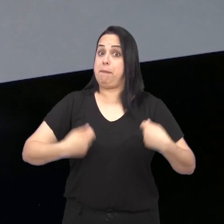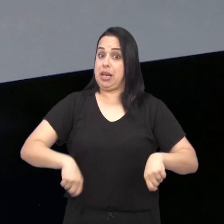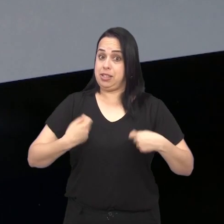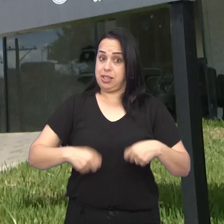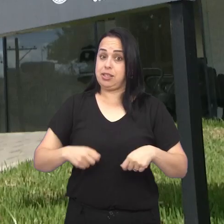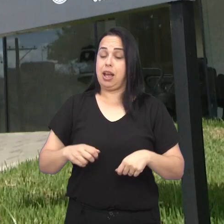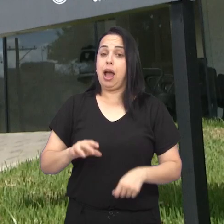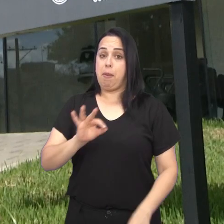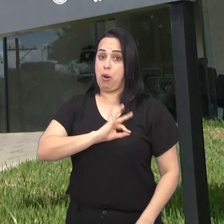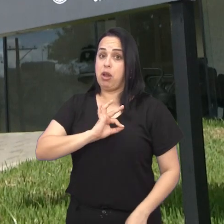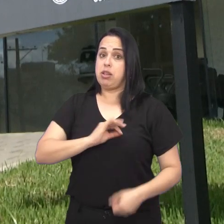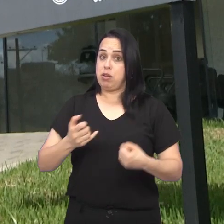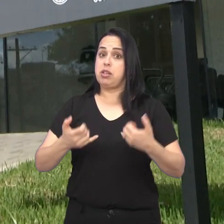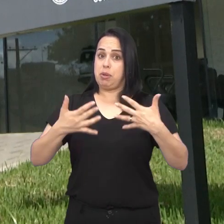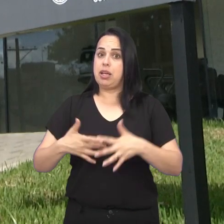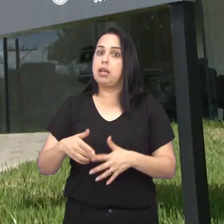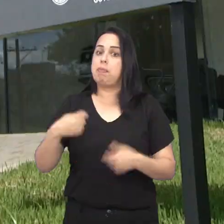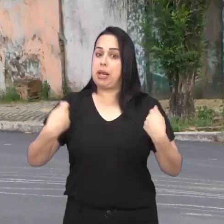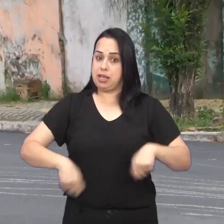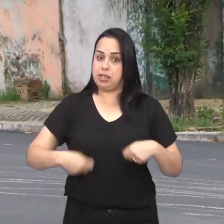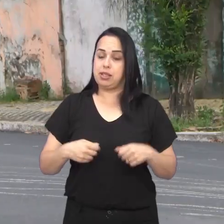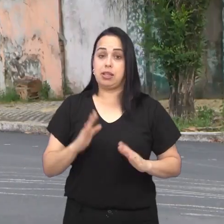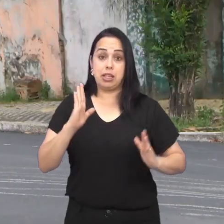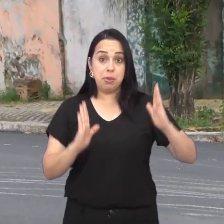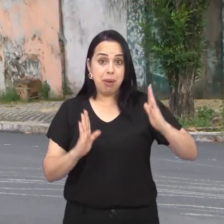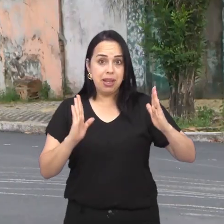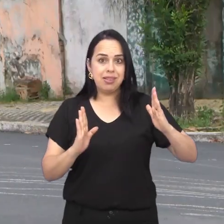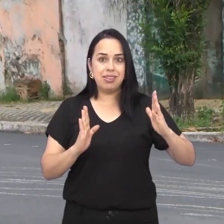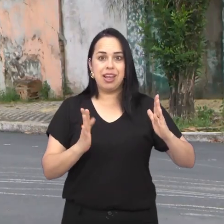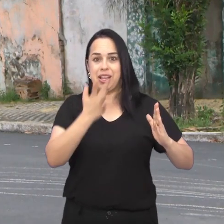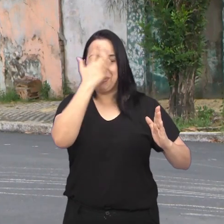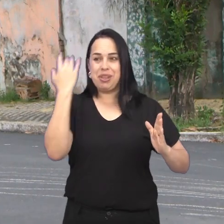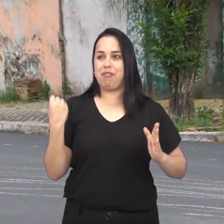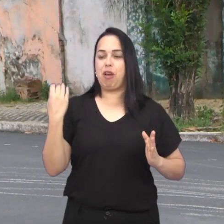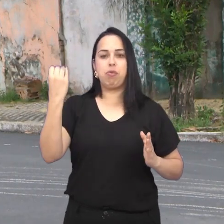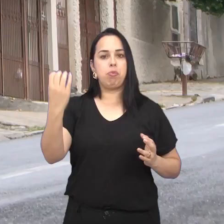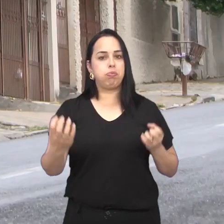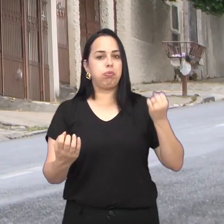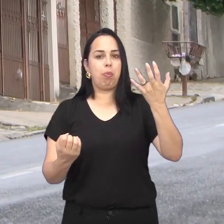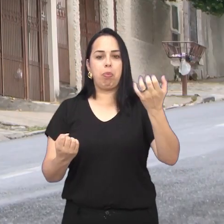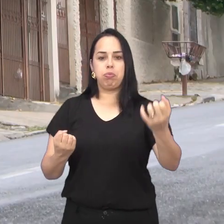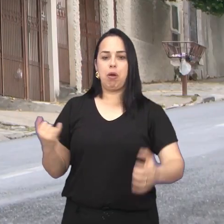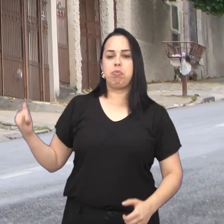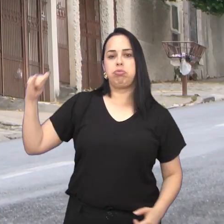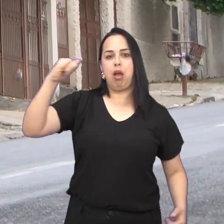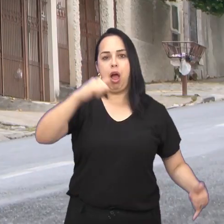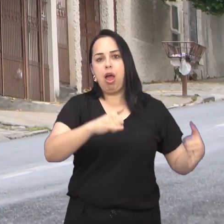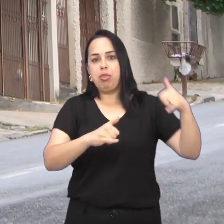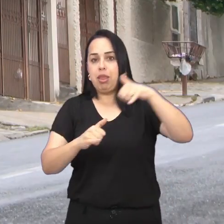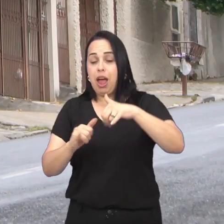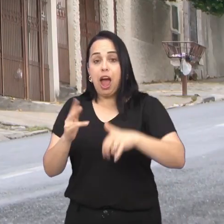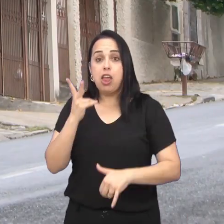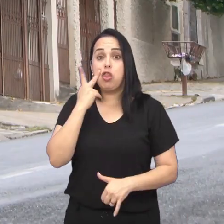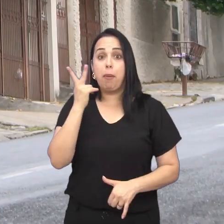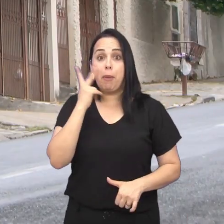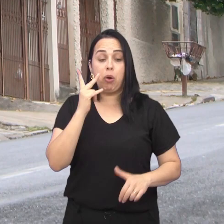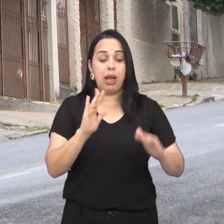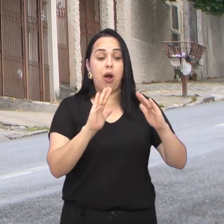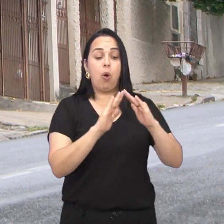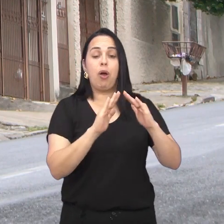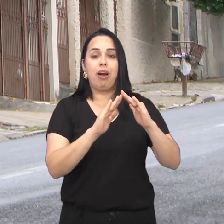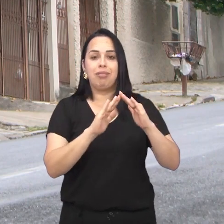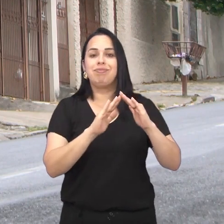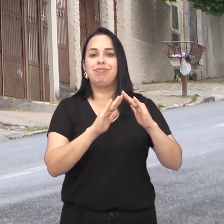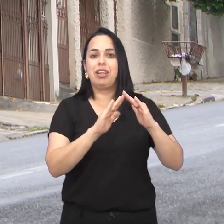necessários, de acordo com a Polícia Militar. Nesse período, por conta das viagens, é comum que imóveis comerciais ou